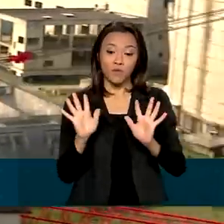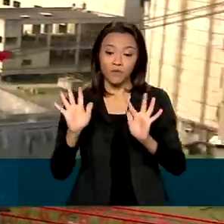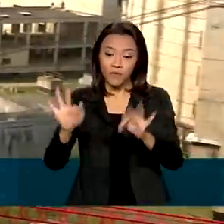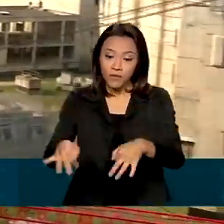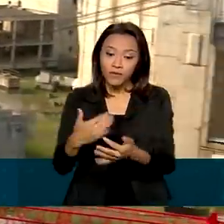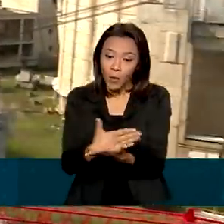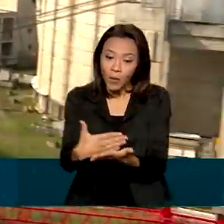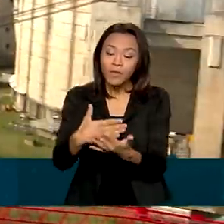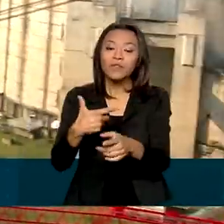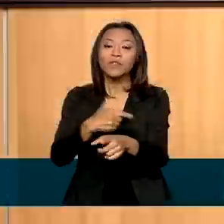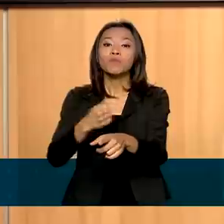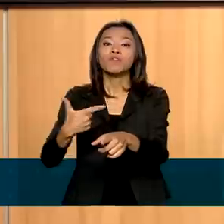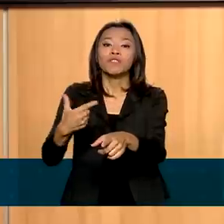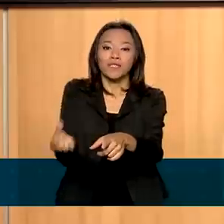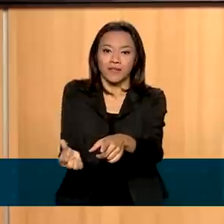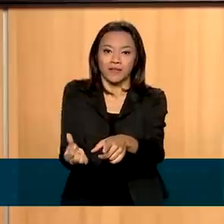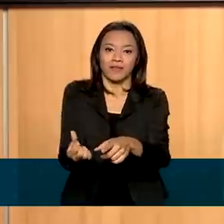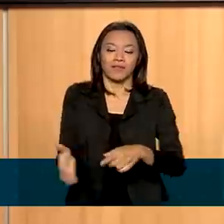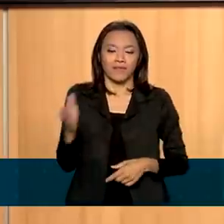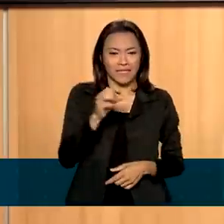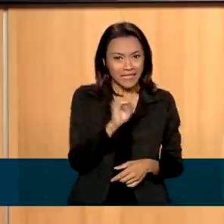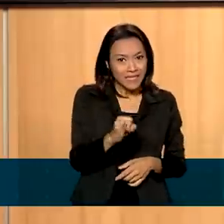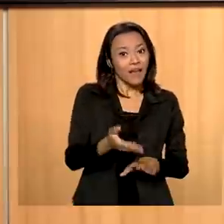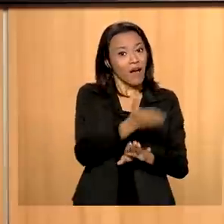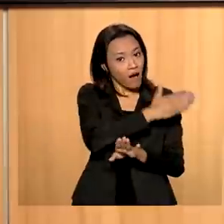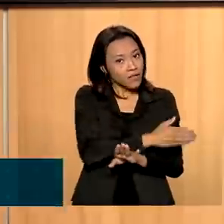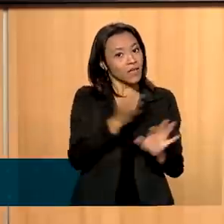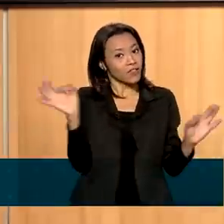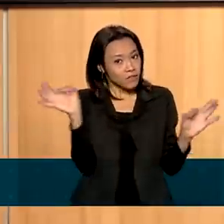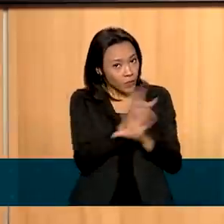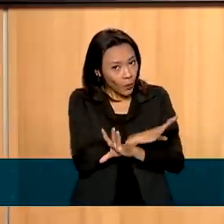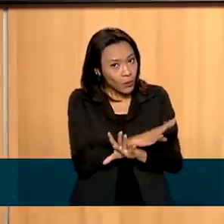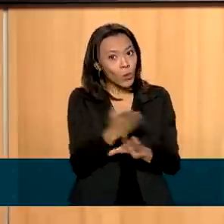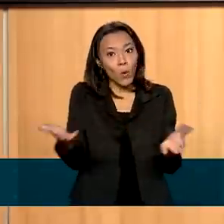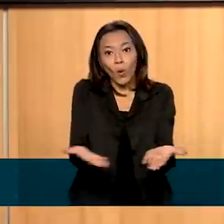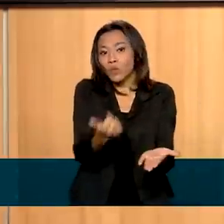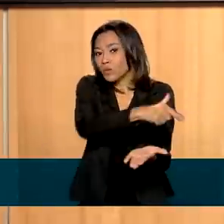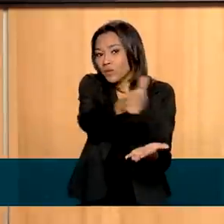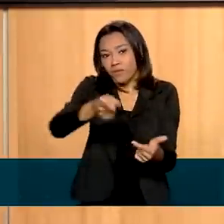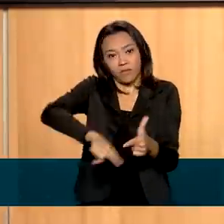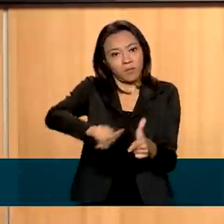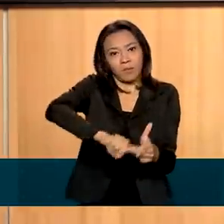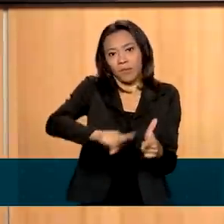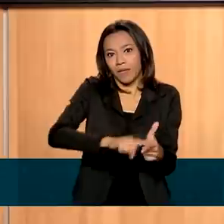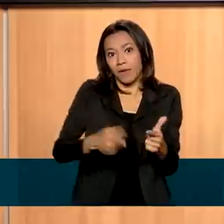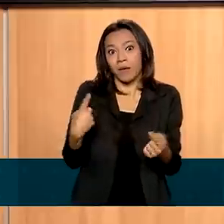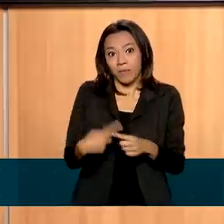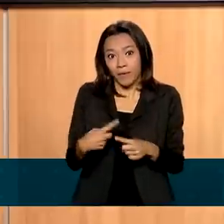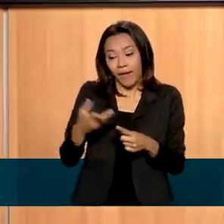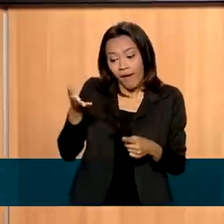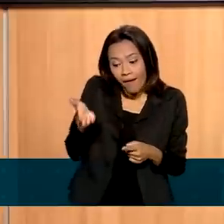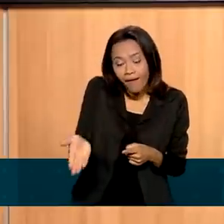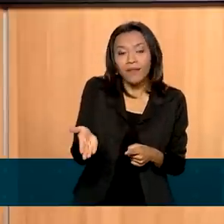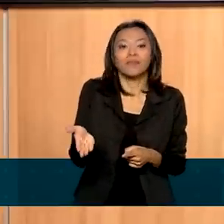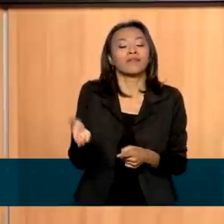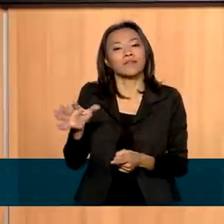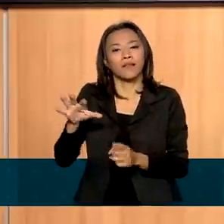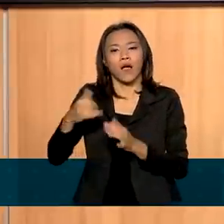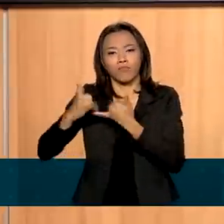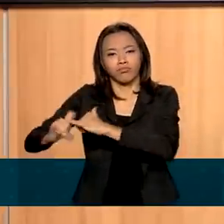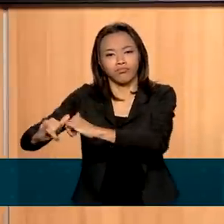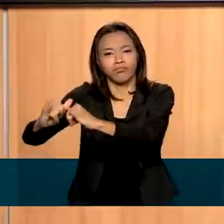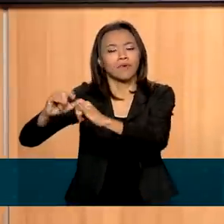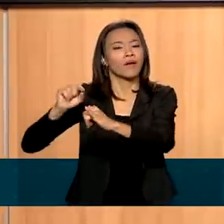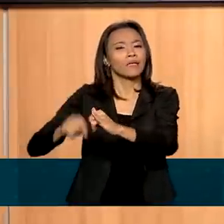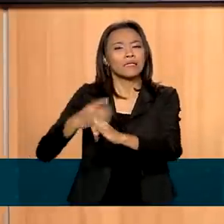de 2026. Se ela tivesse concluída, hoje nós não teríamos problemas, porque ela equivaleria mais ou menos a umas